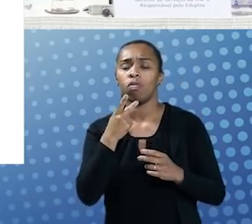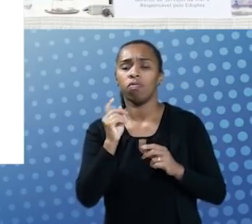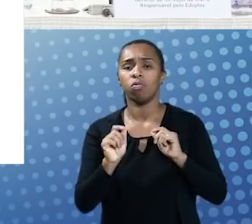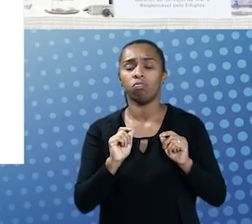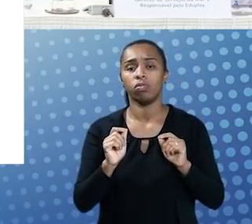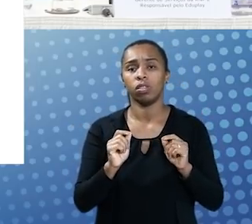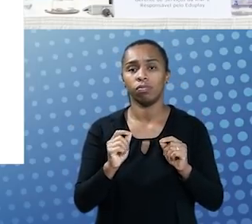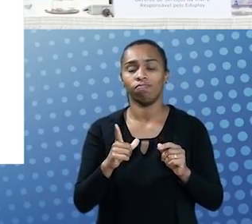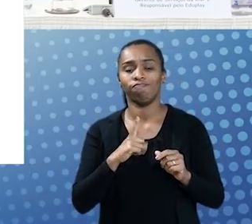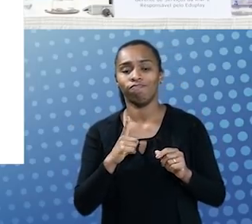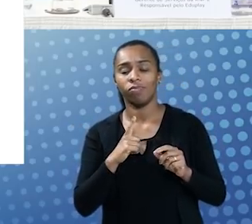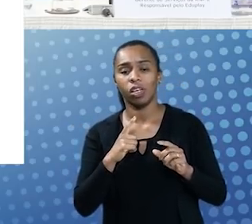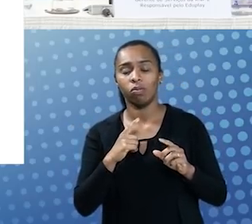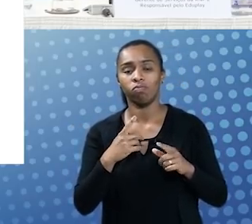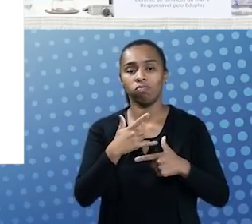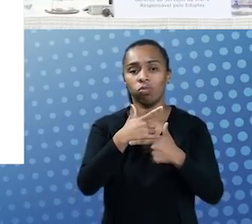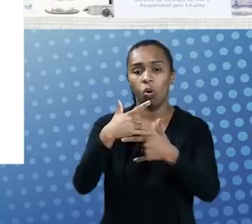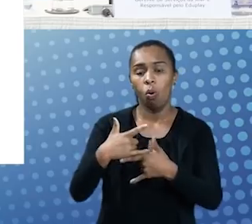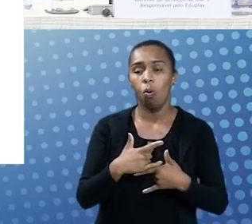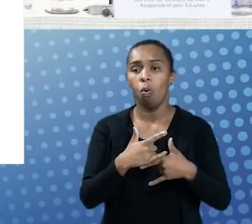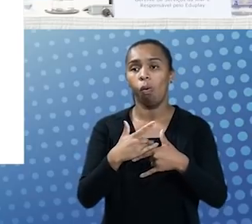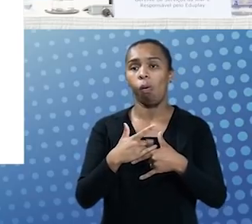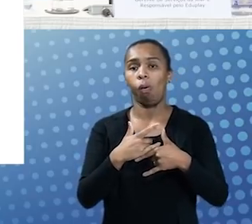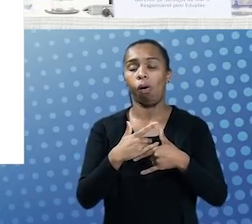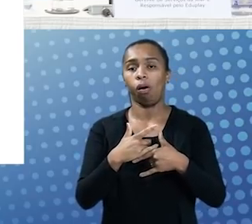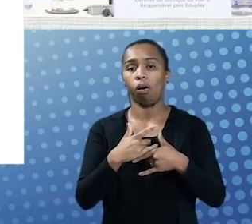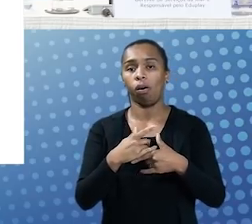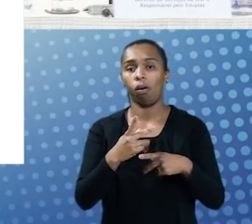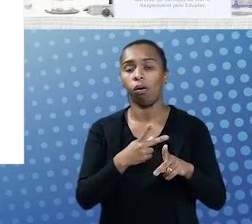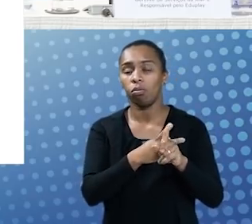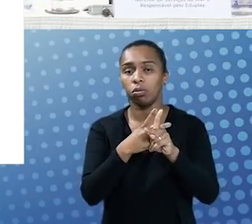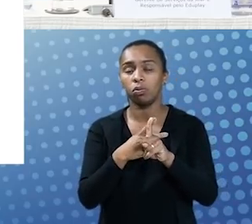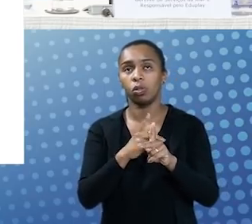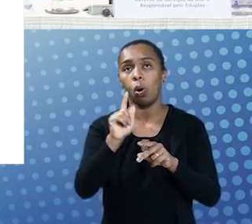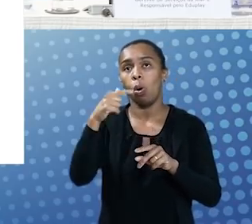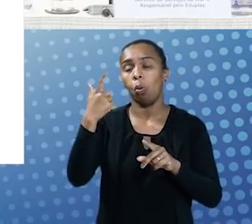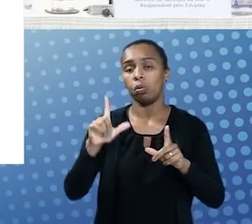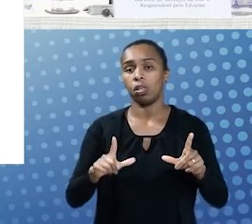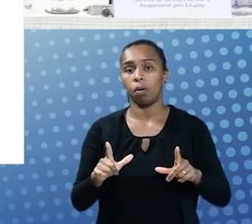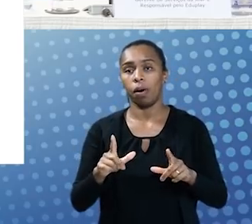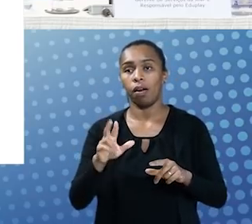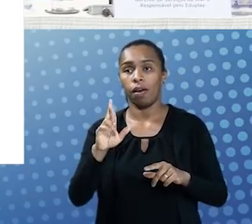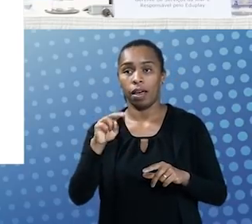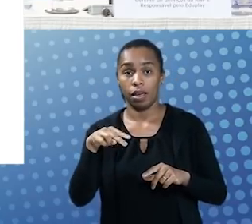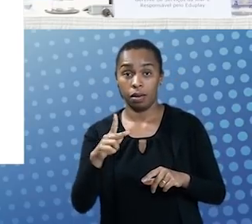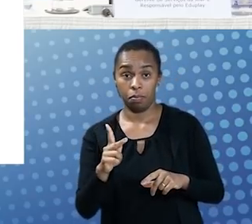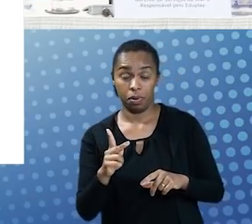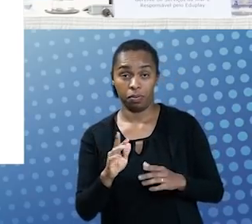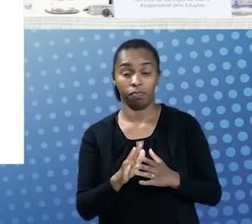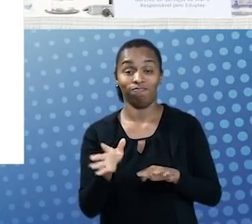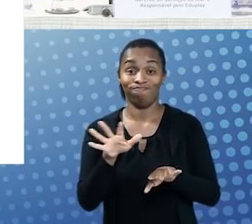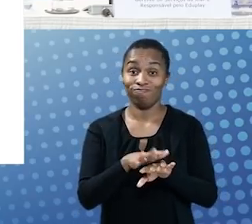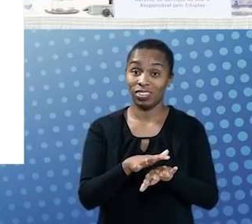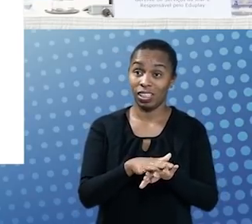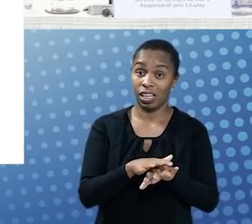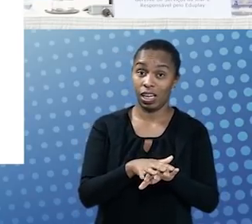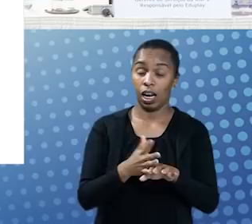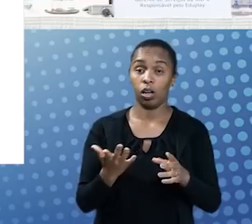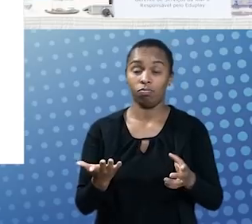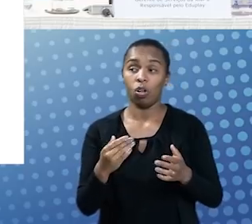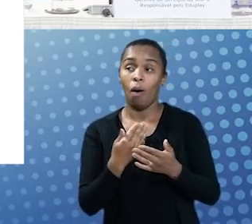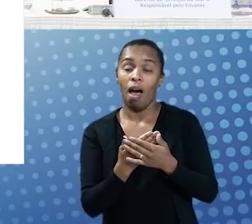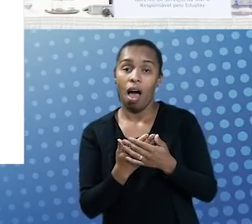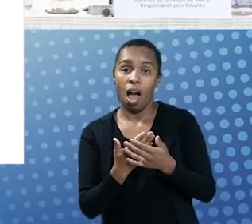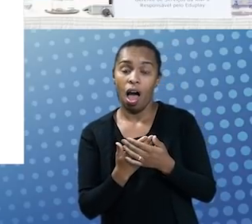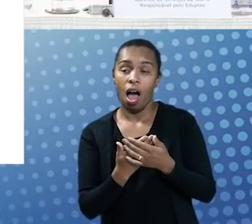conferência web, como eu disse, um outro serviço da RNP, integrado com o Moodle. Então, eu estou fazendo uma aula síncrona